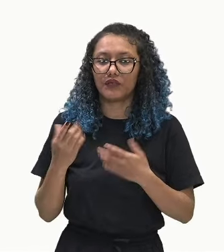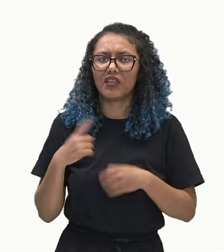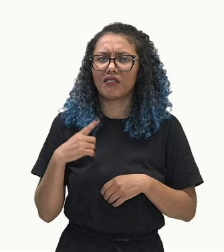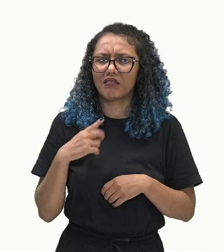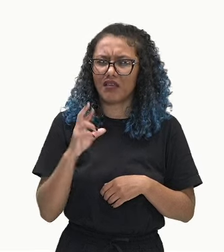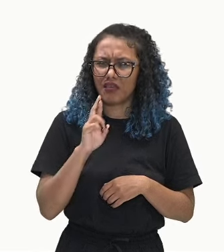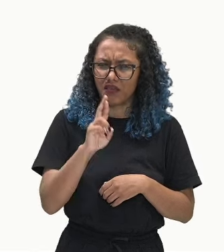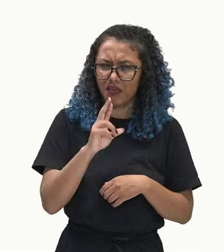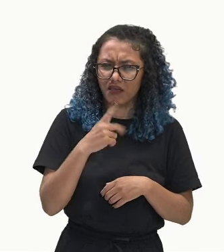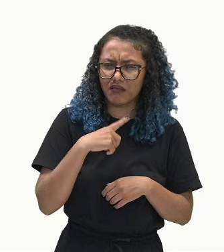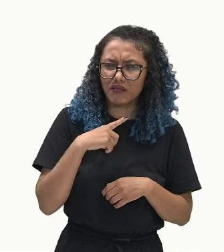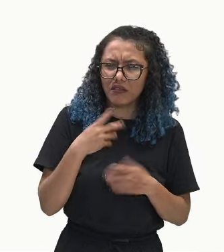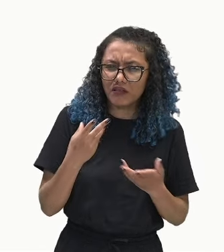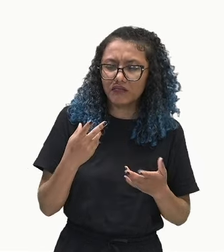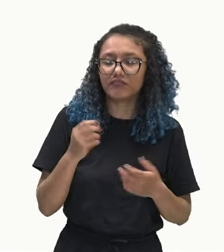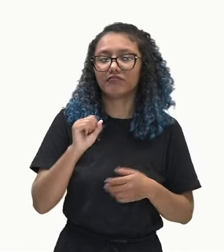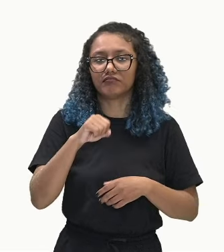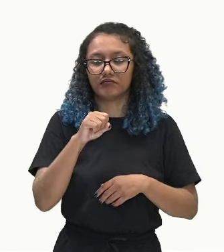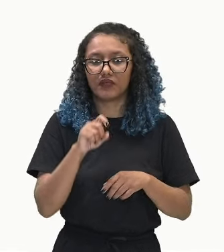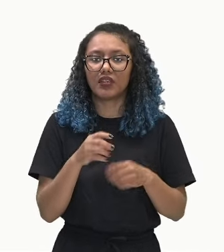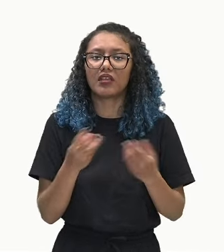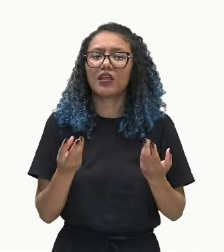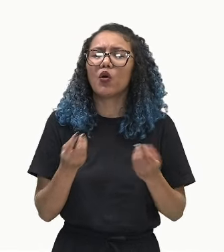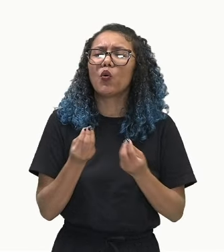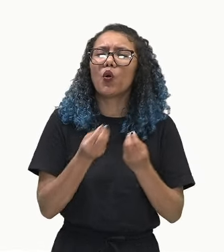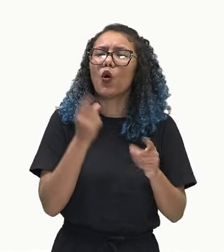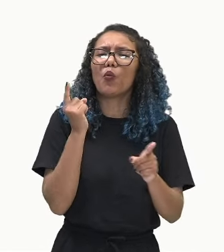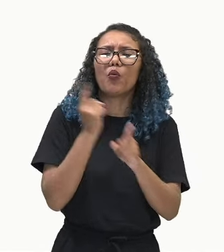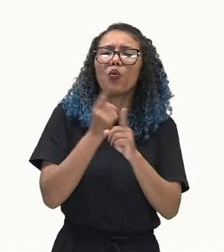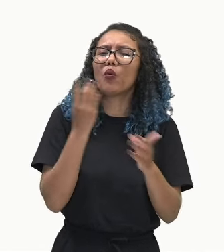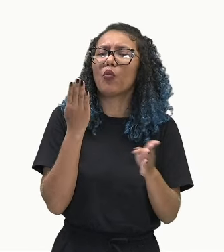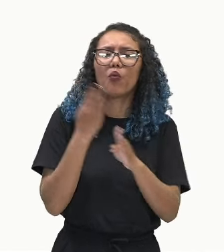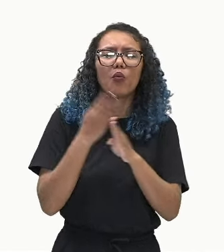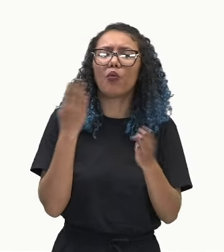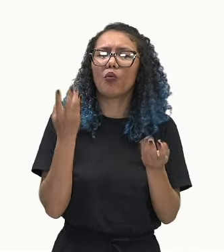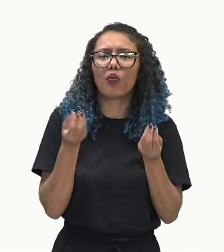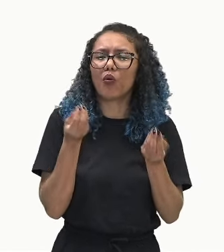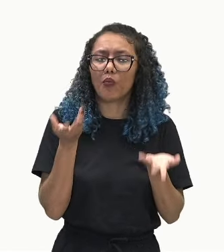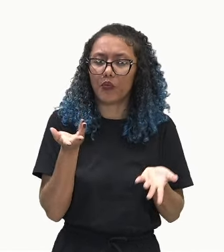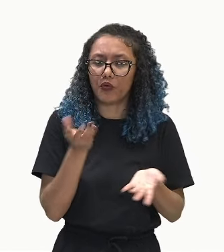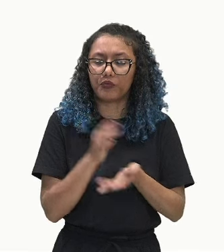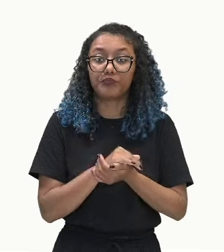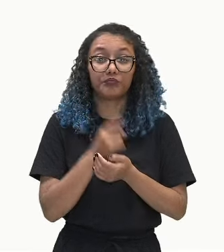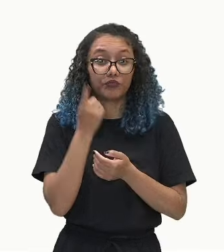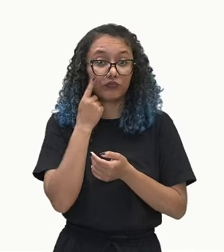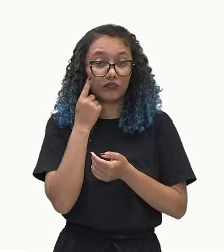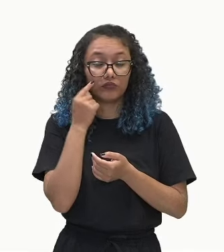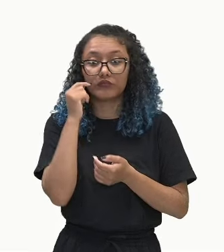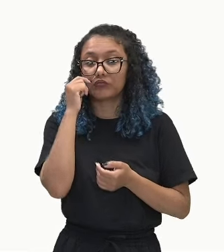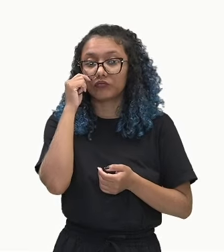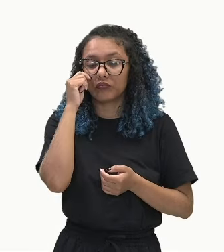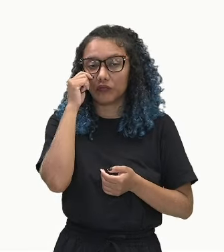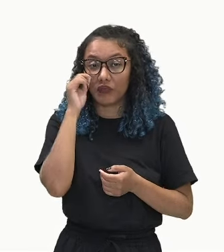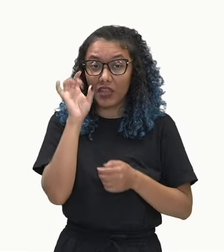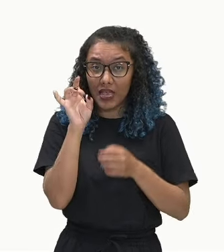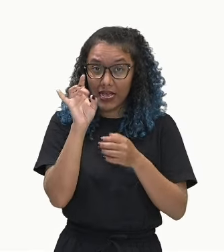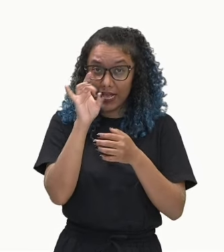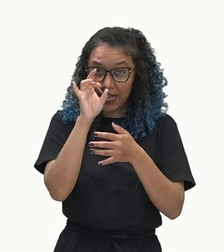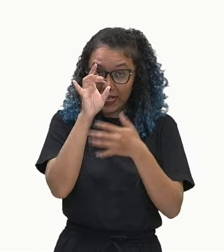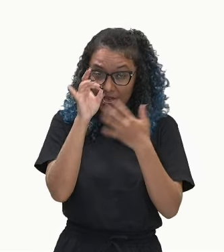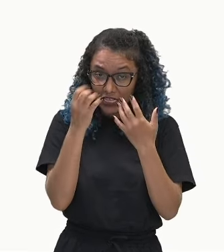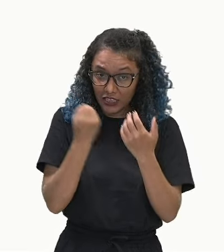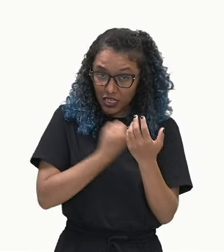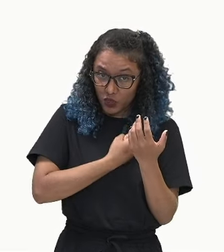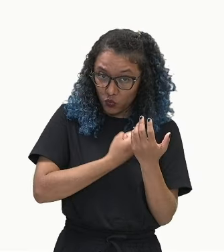razão? Tem. Como é que a gente descobre a razão? Olha só. Cada termo, a partir